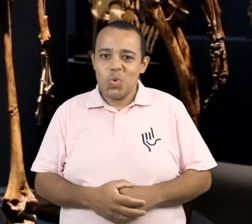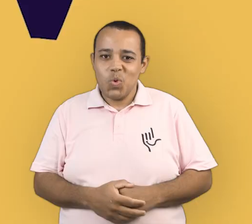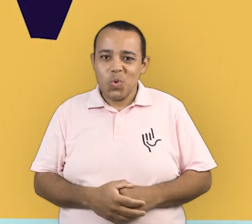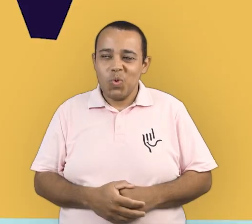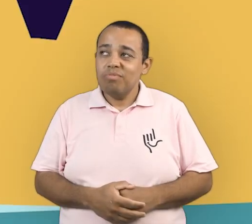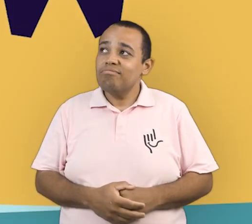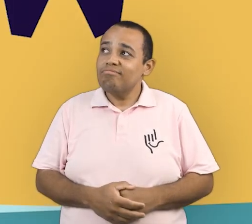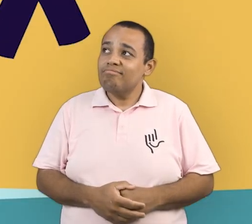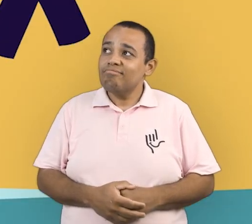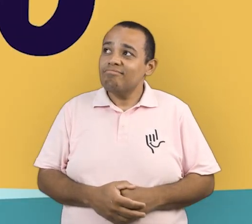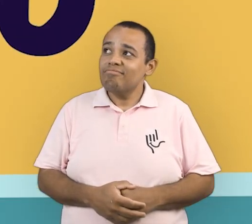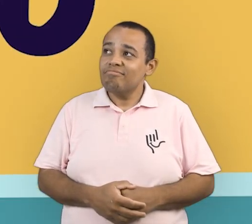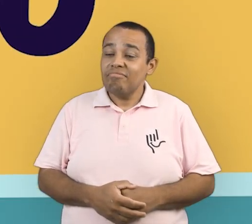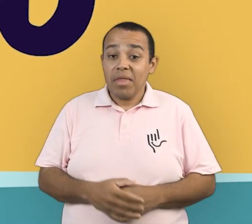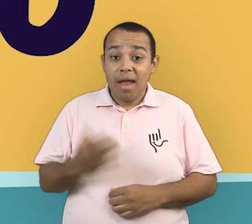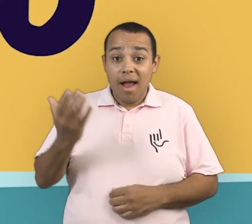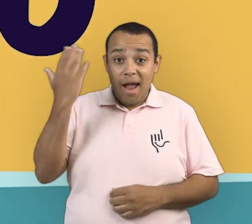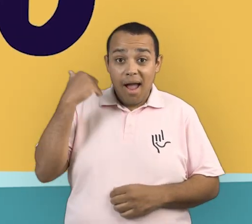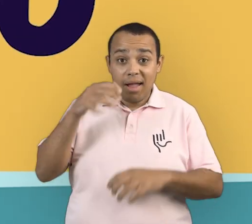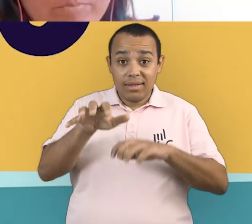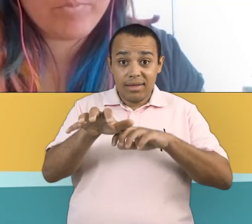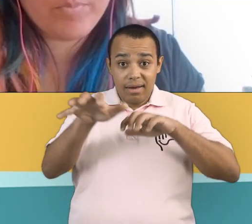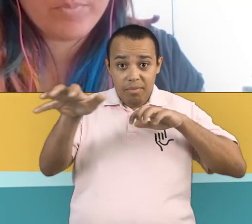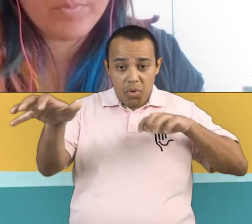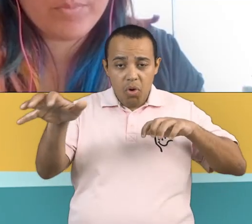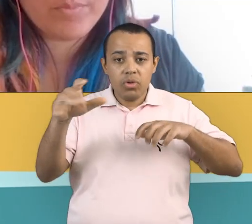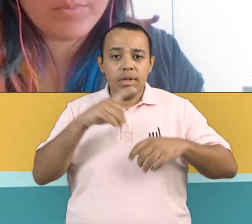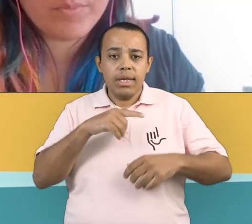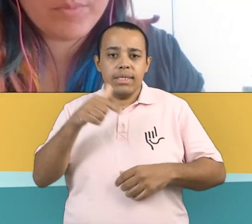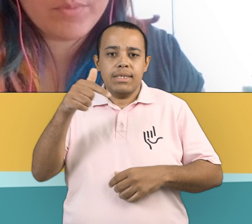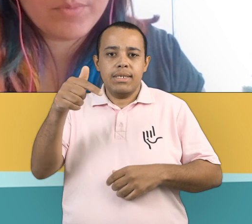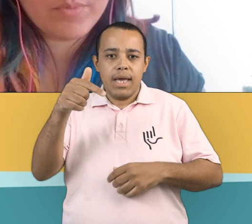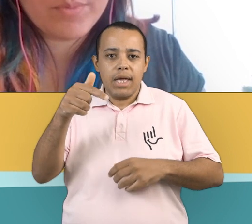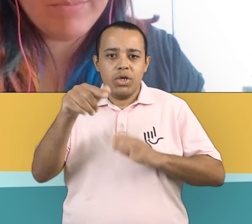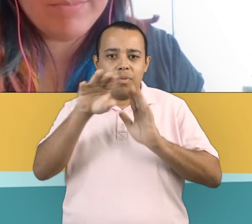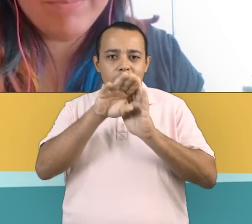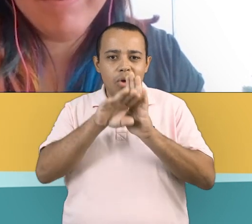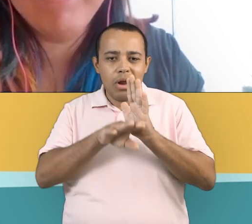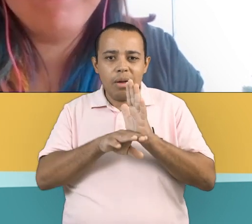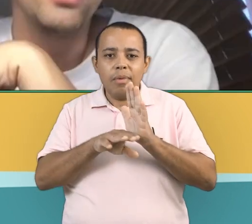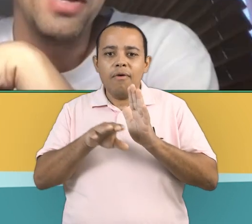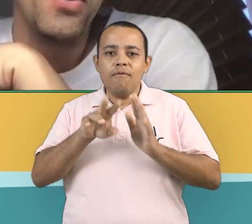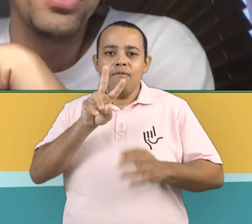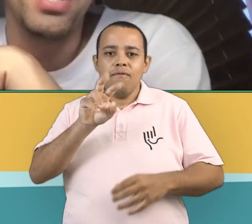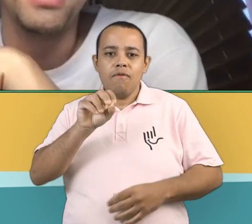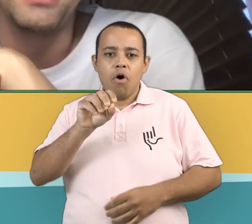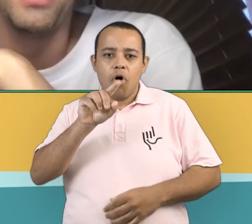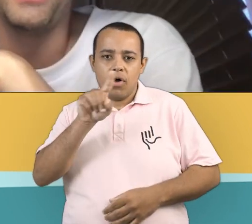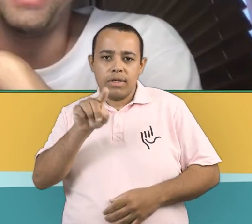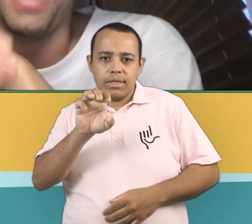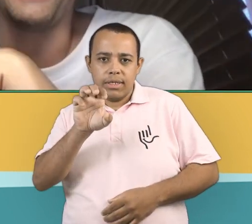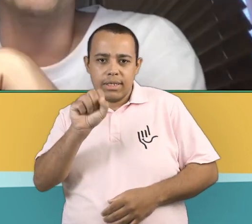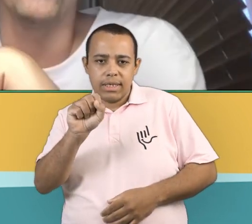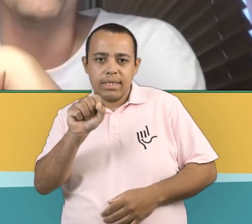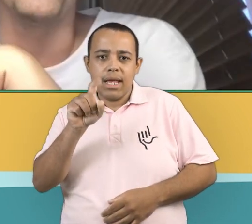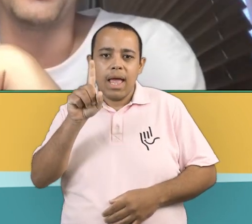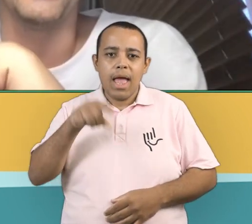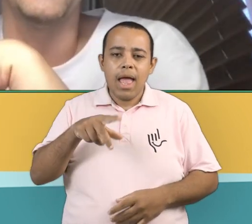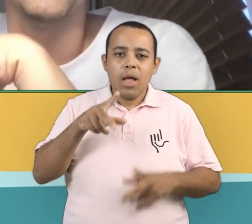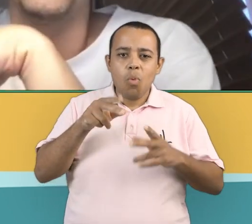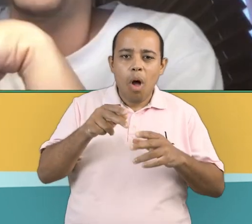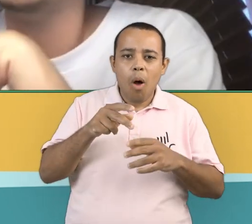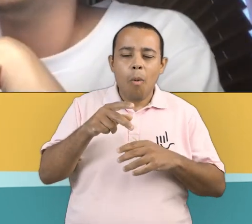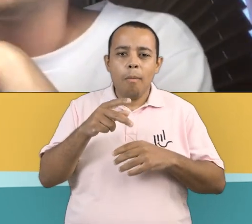Em formato remoto, fizemos mais sete edições do Vozes, um programa de entrevistas que mistura a linguagem de